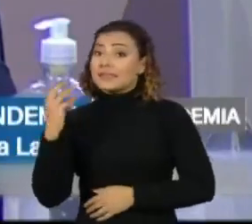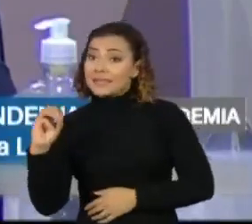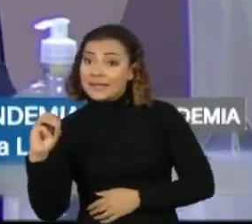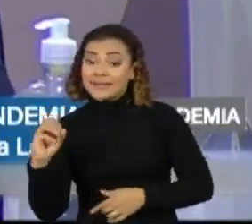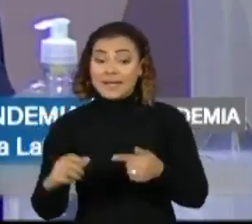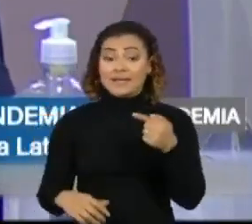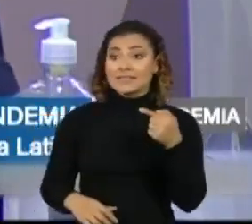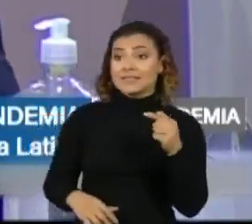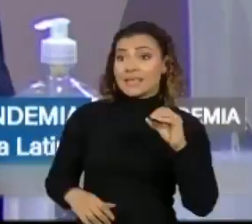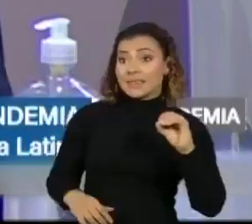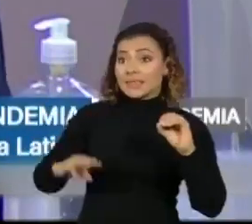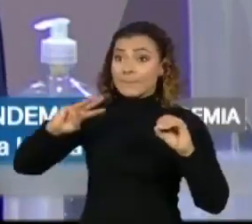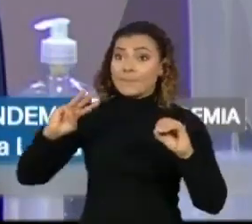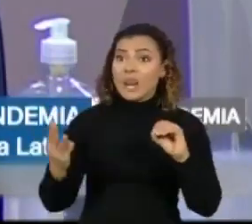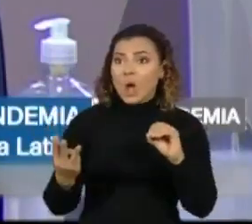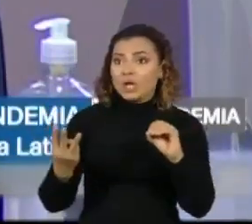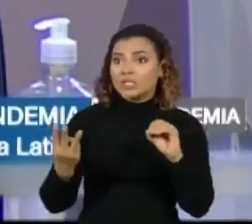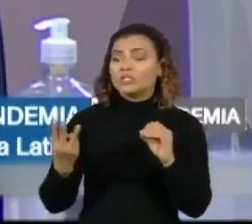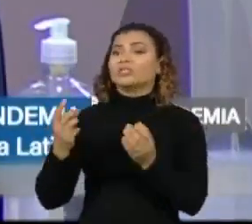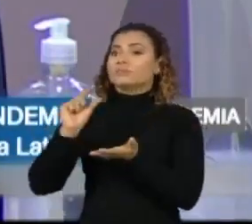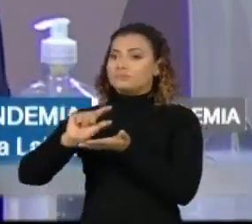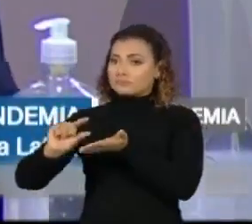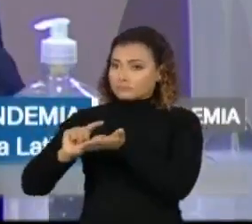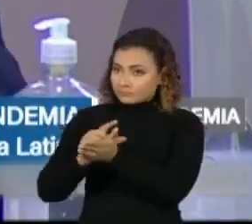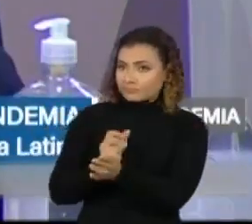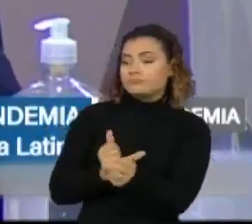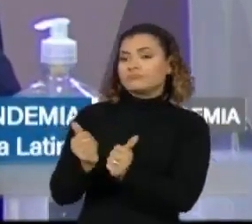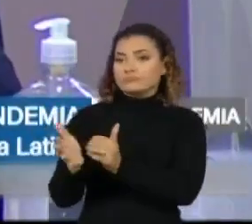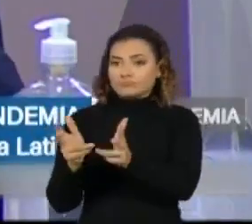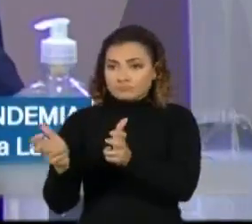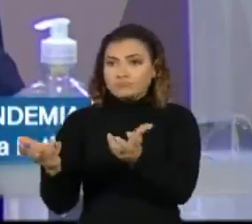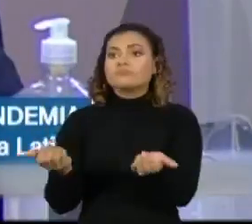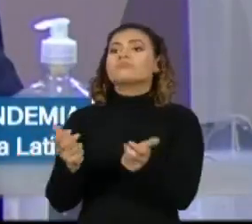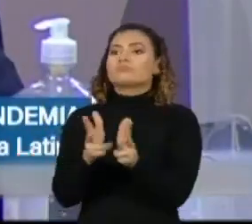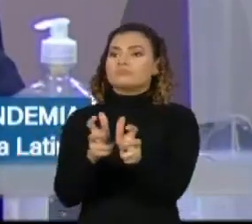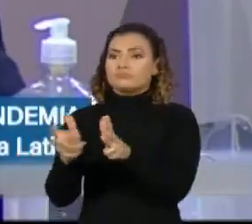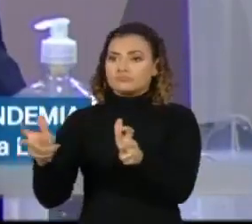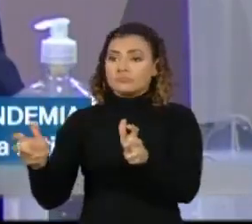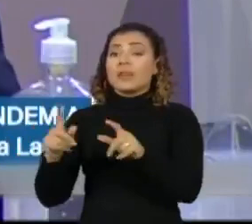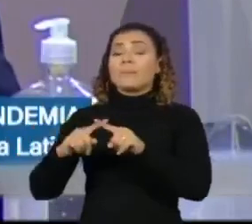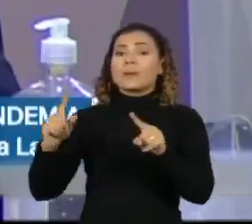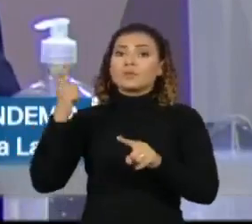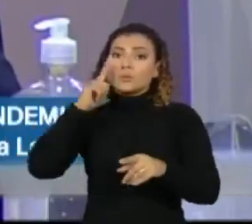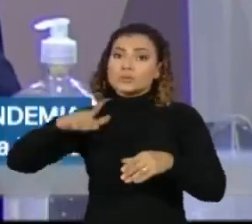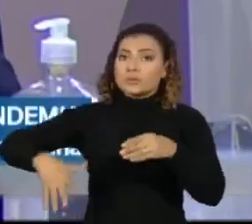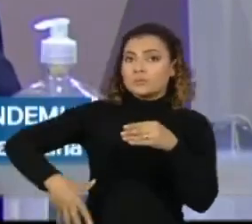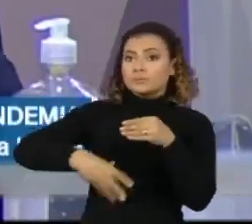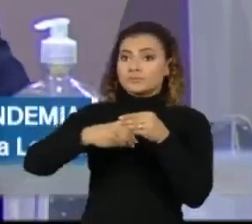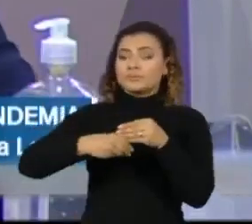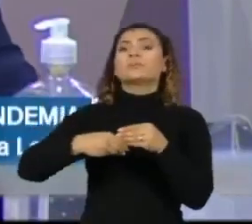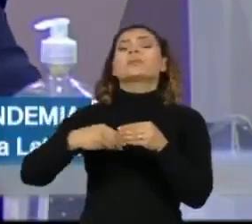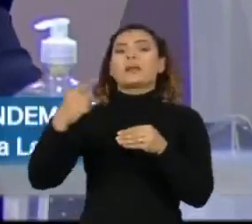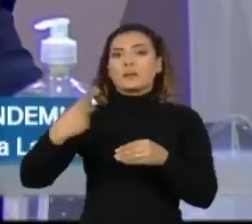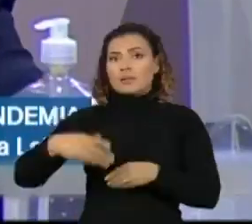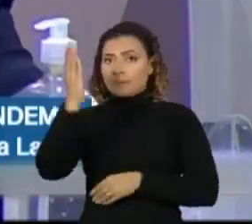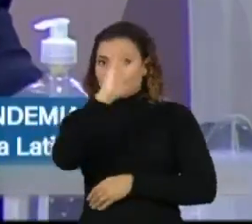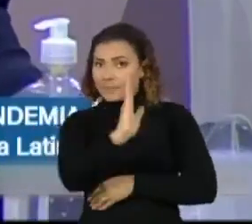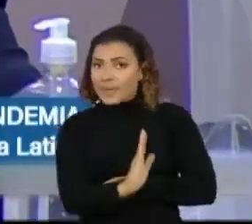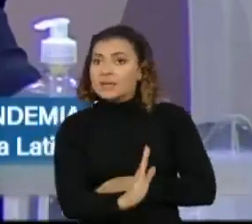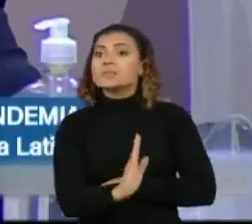milhões de doses, mas nesta oferta nós tínhamos conseguido um quantitativo adicional para o Brasil para